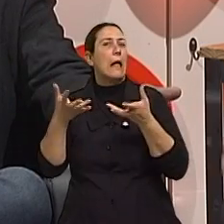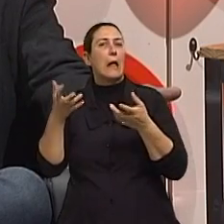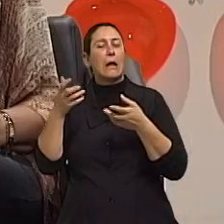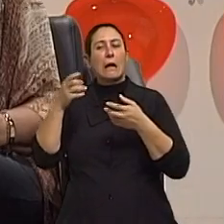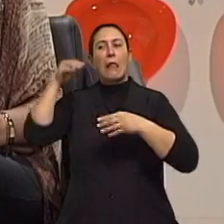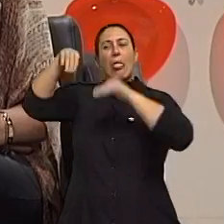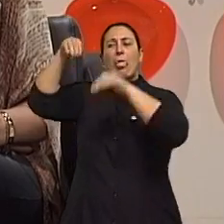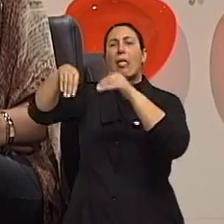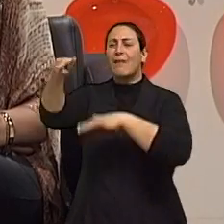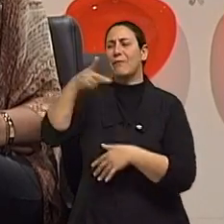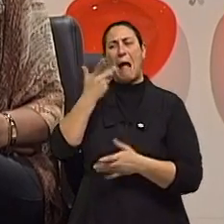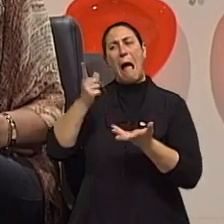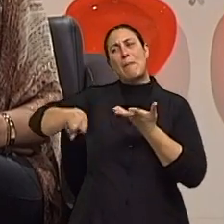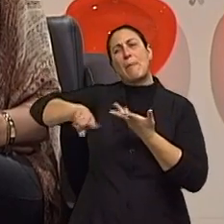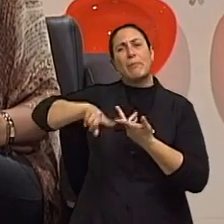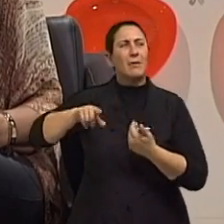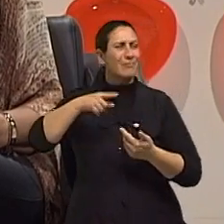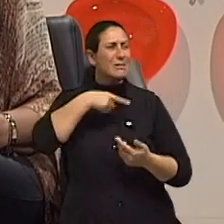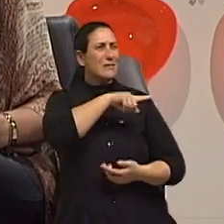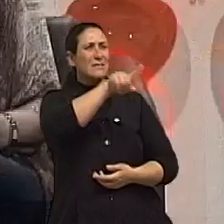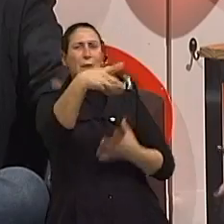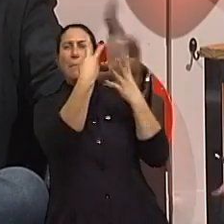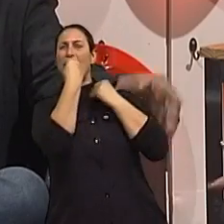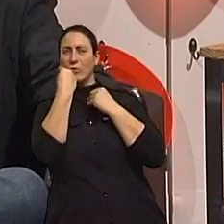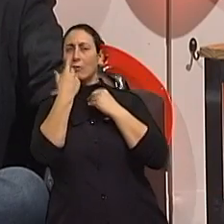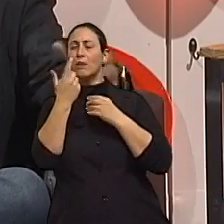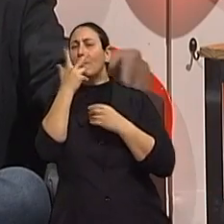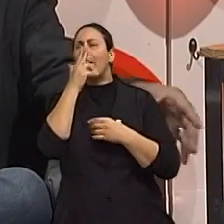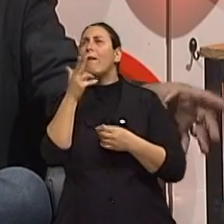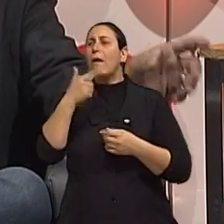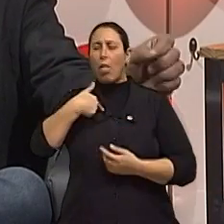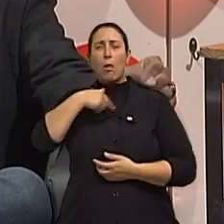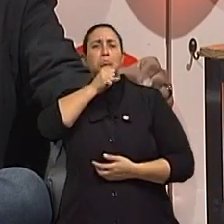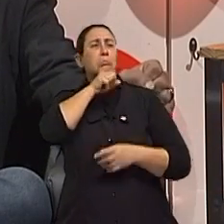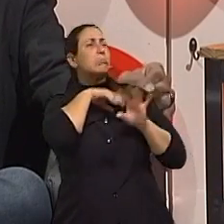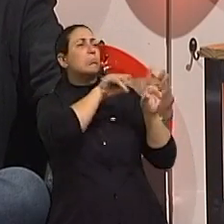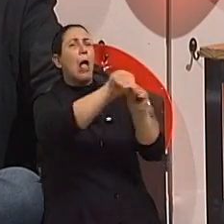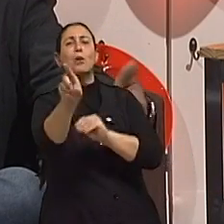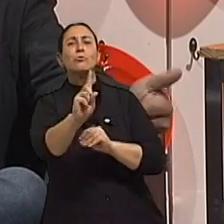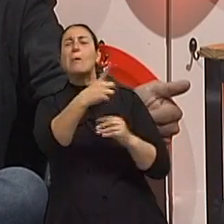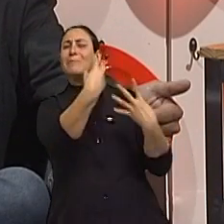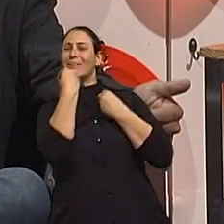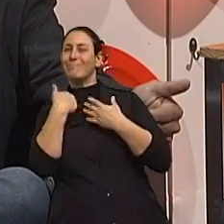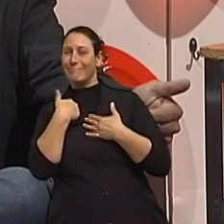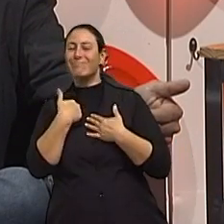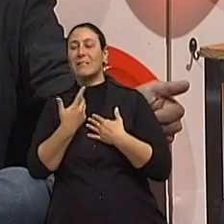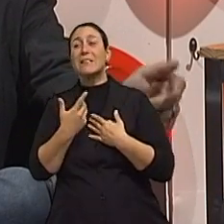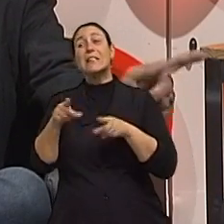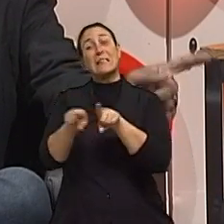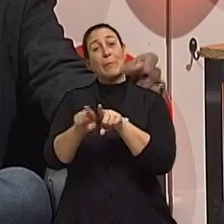Exatamente. Não querem que palpite na vida deles, mas eles palpitam na vida do vovô, né? Que não pode. E outra coisa que tem muito é os papéis sociais.